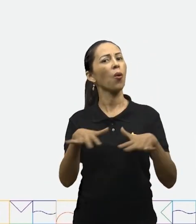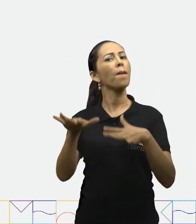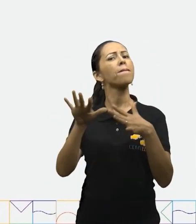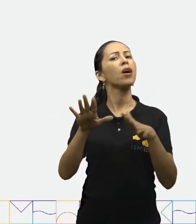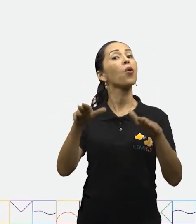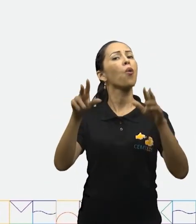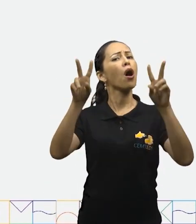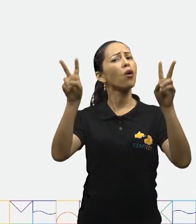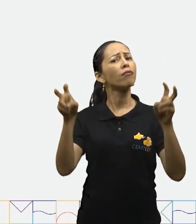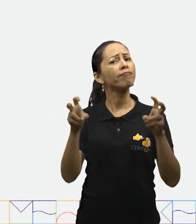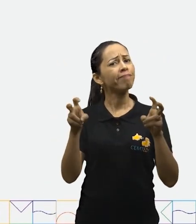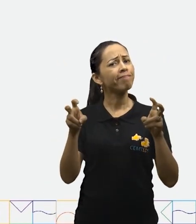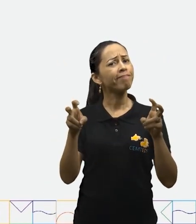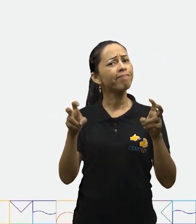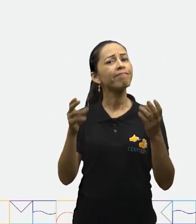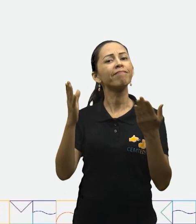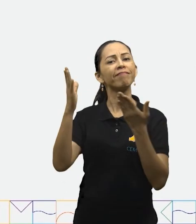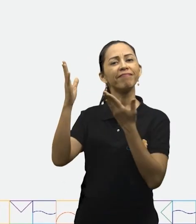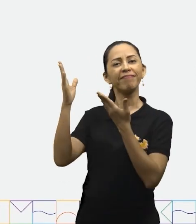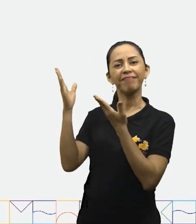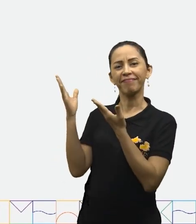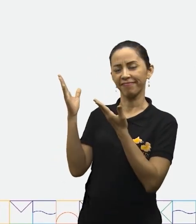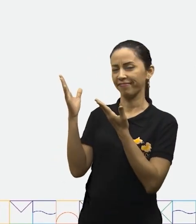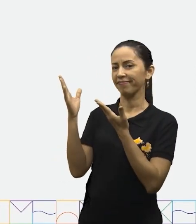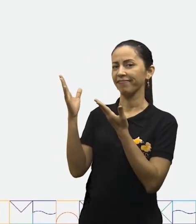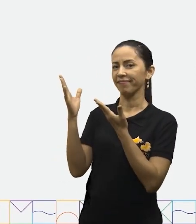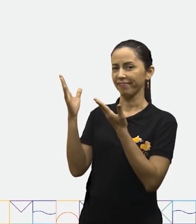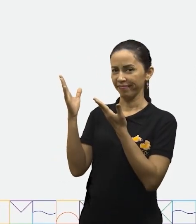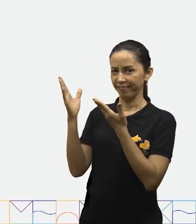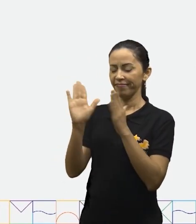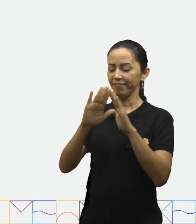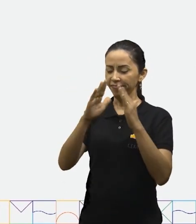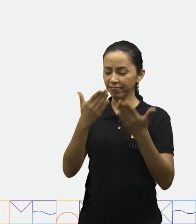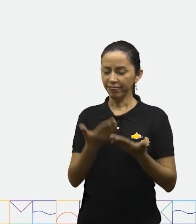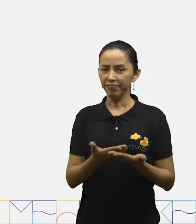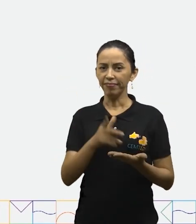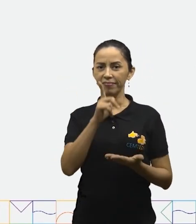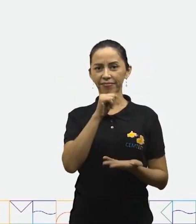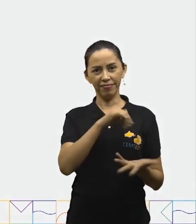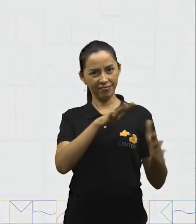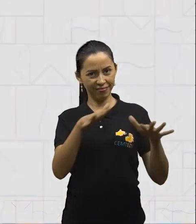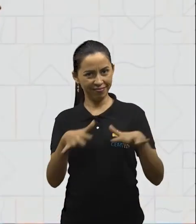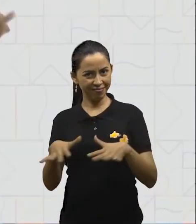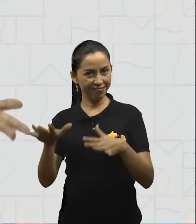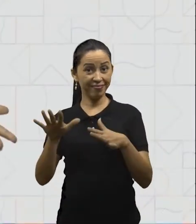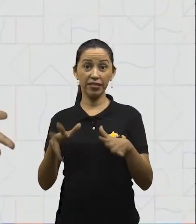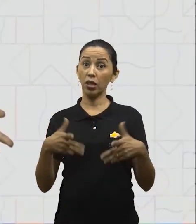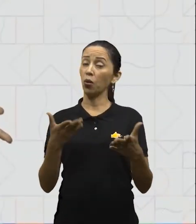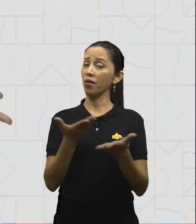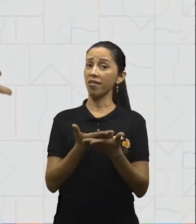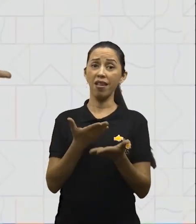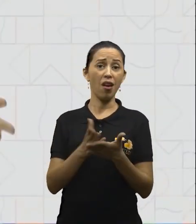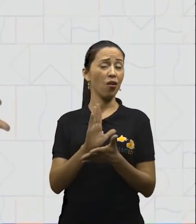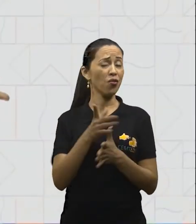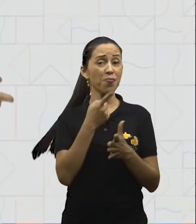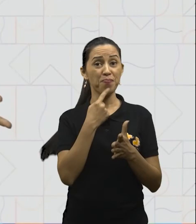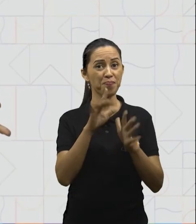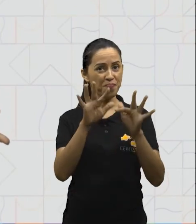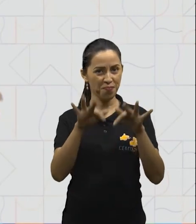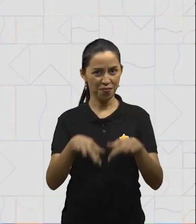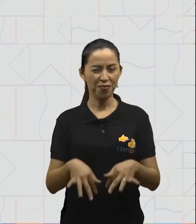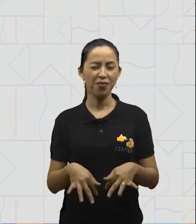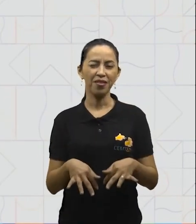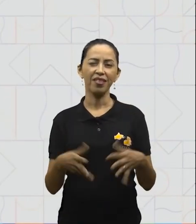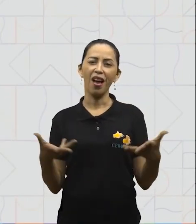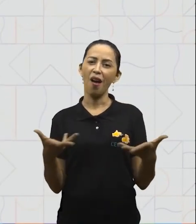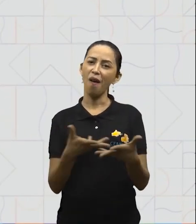título da história é... A Escolinha do Mar. Nossa aula já está chegando ao